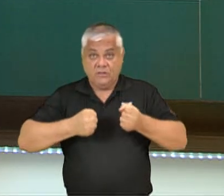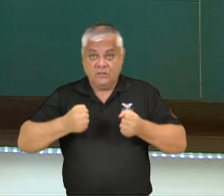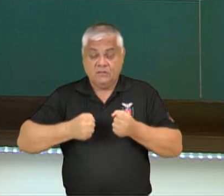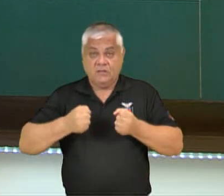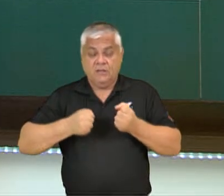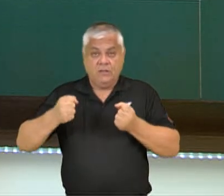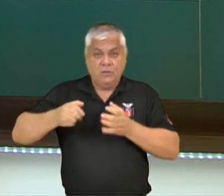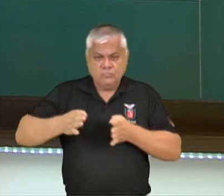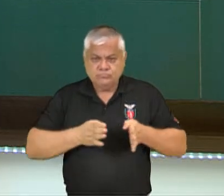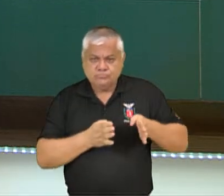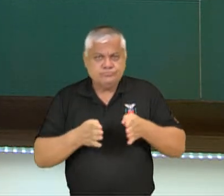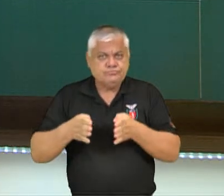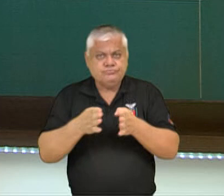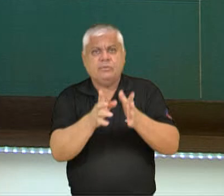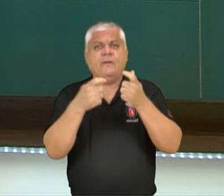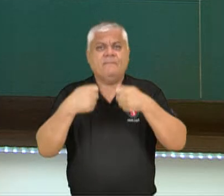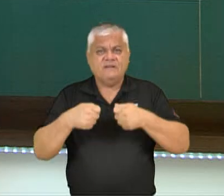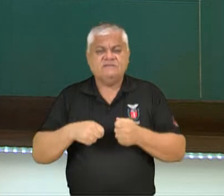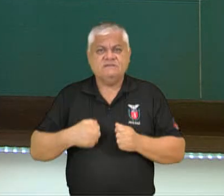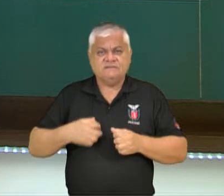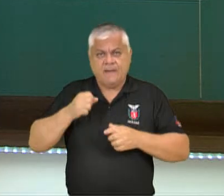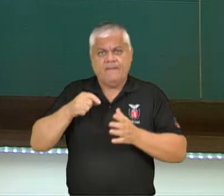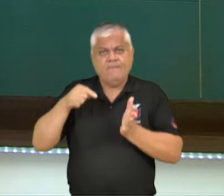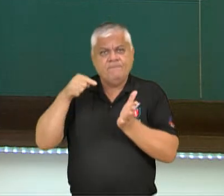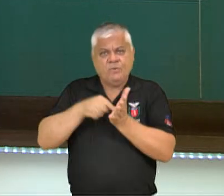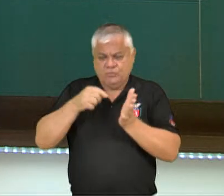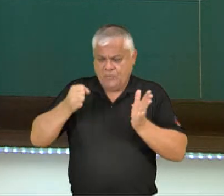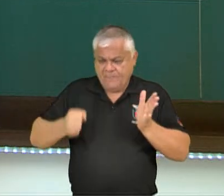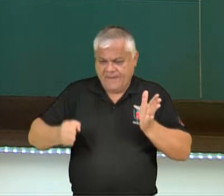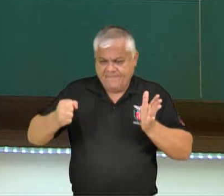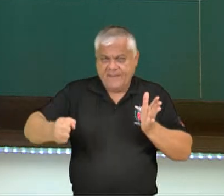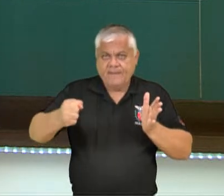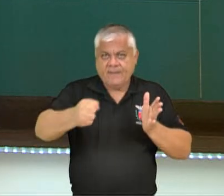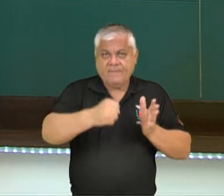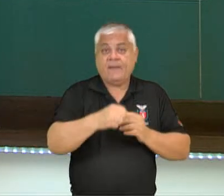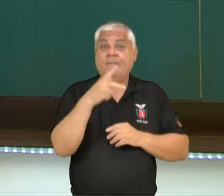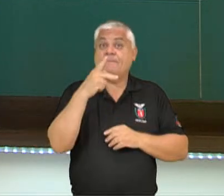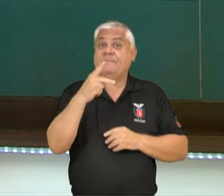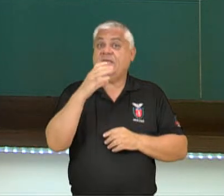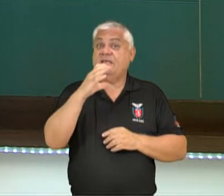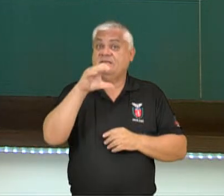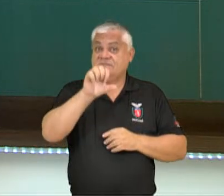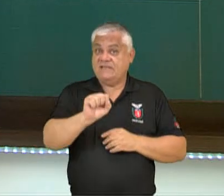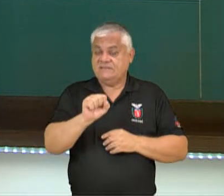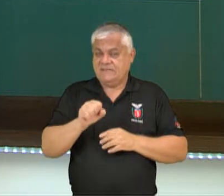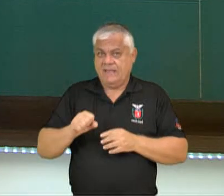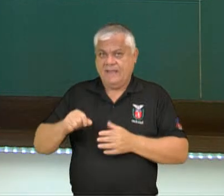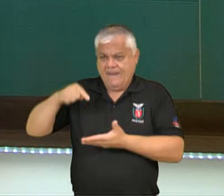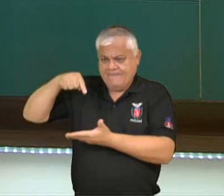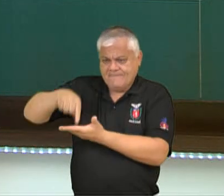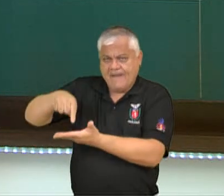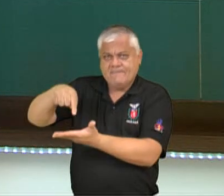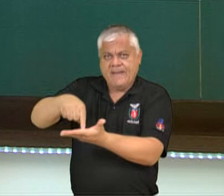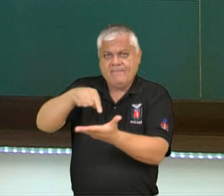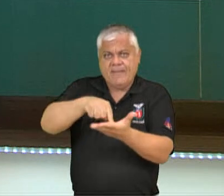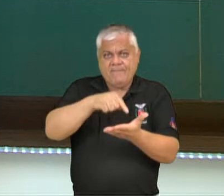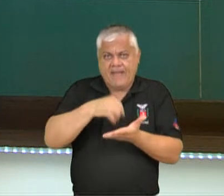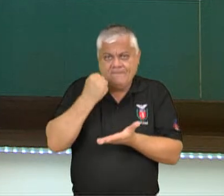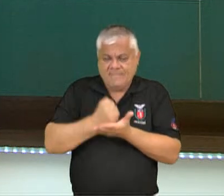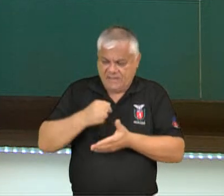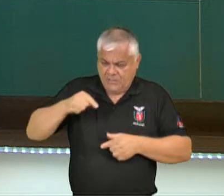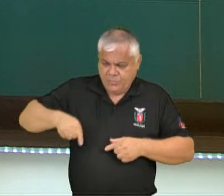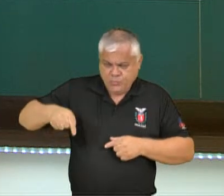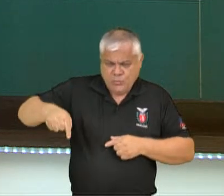o praticante tem que passar por pontos de controle, os PCs, marcados no terreno no menor tempo possível,